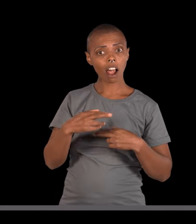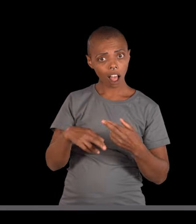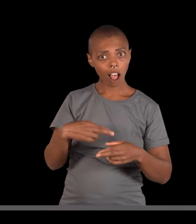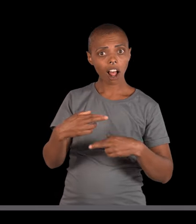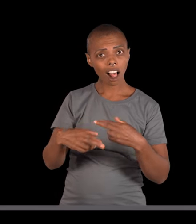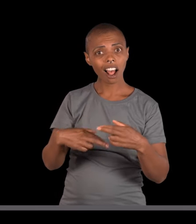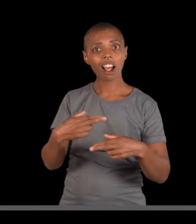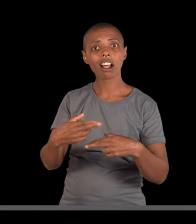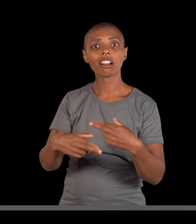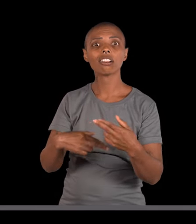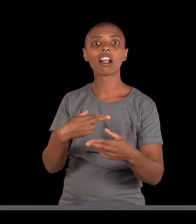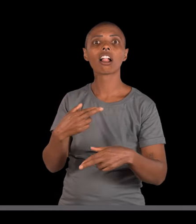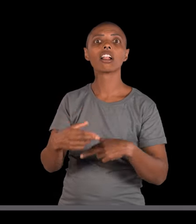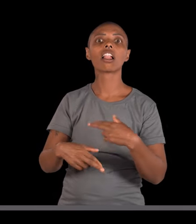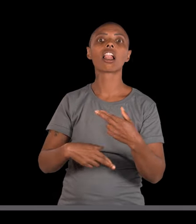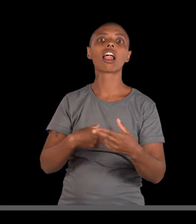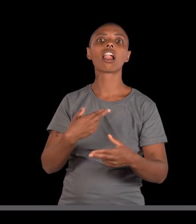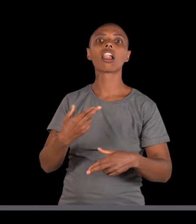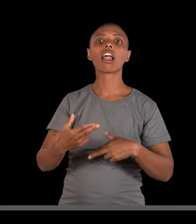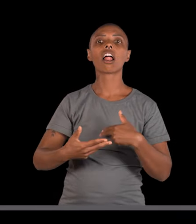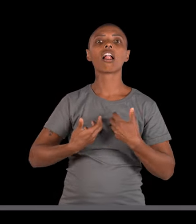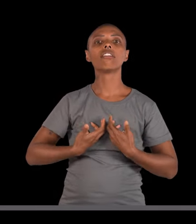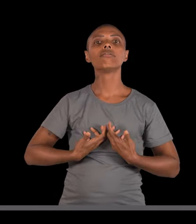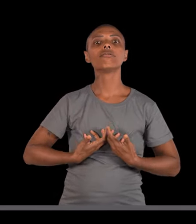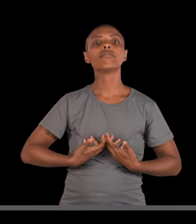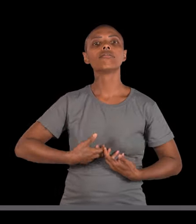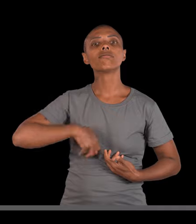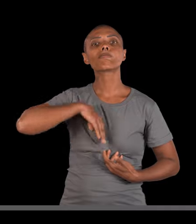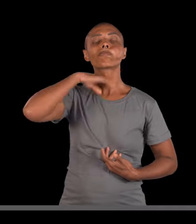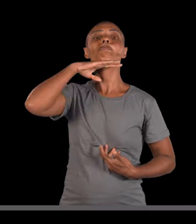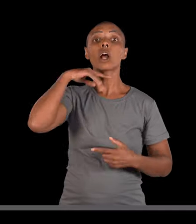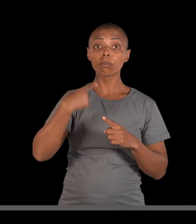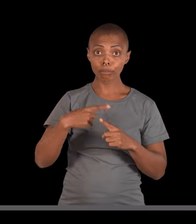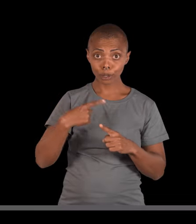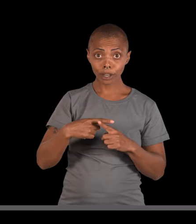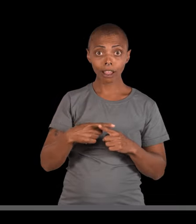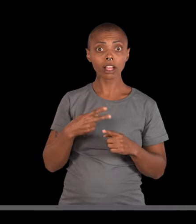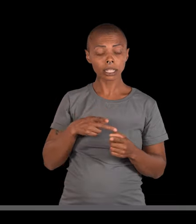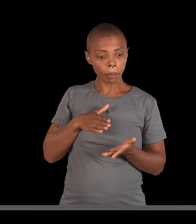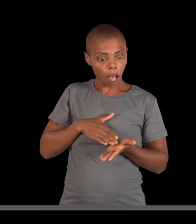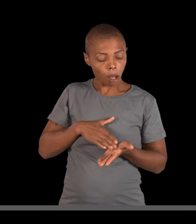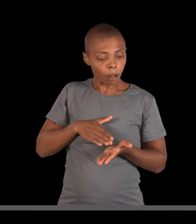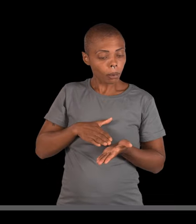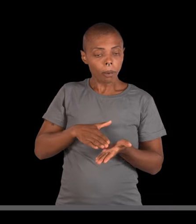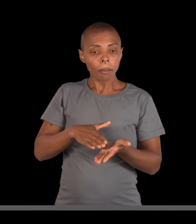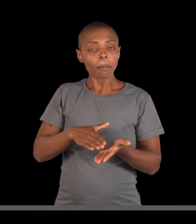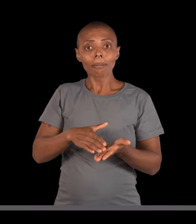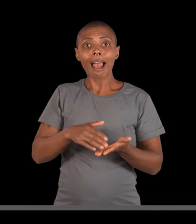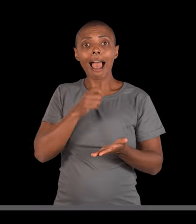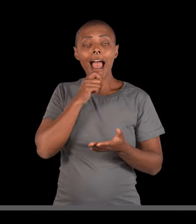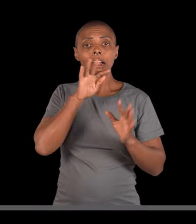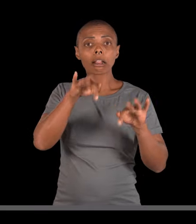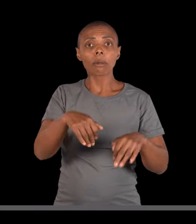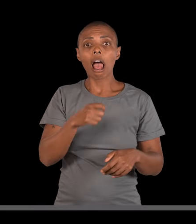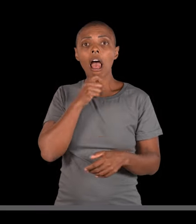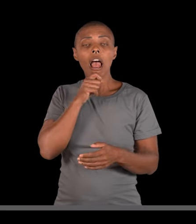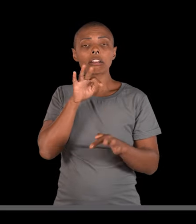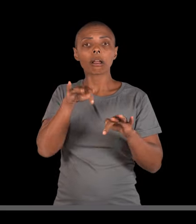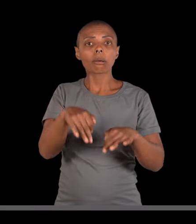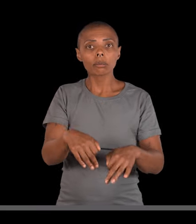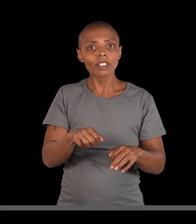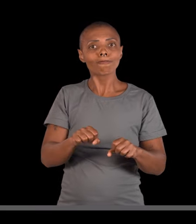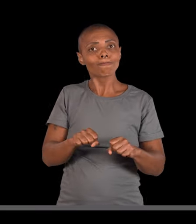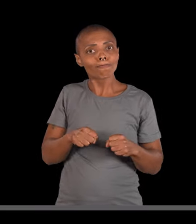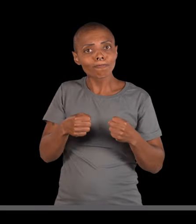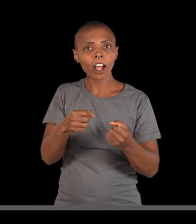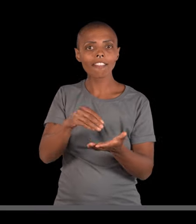termine-o, porque quando você fica procrastinando, a energia gasta com isso, ela é gigantesca, pois você vai estar o tempo todo se cobrando